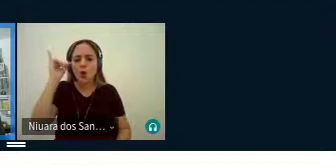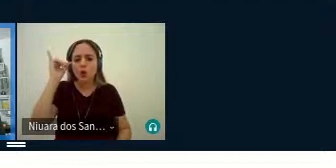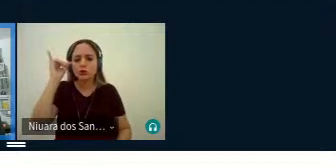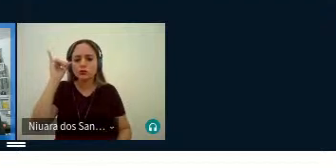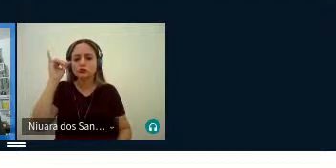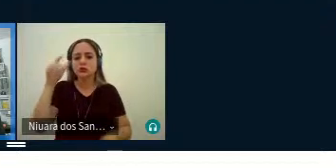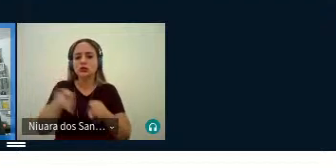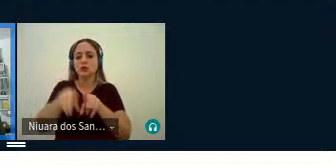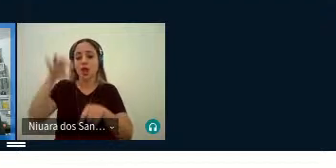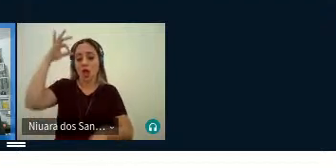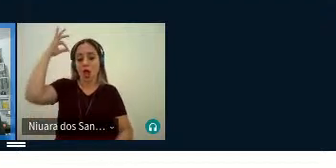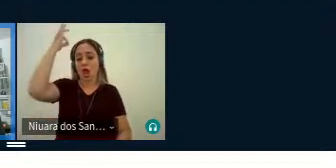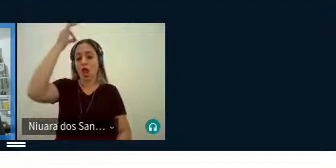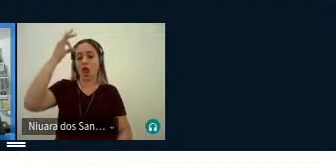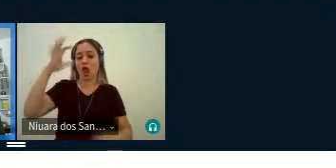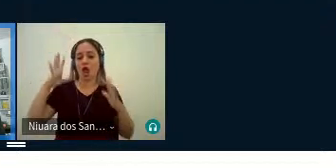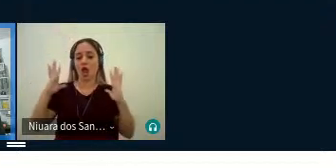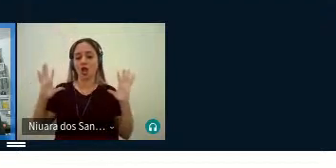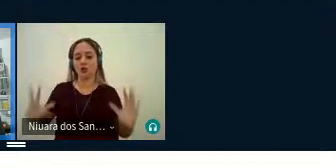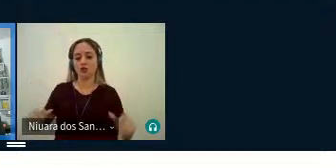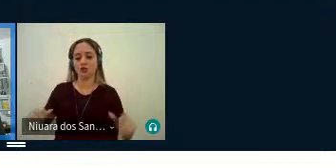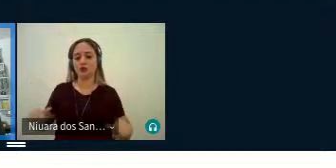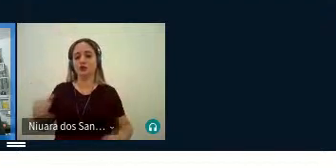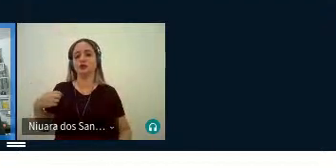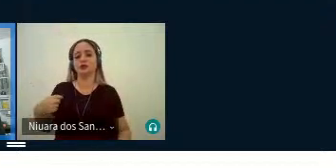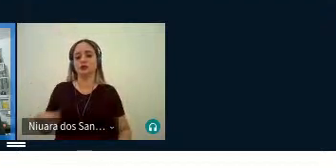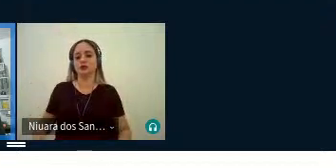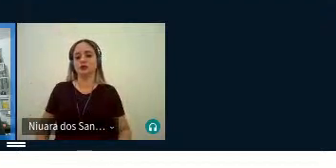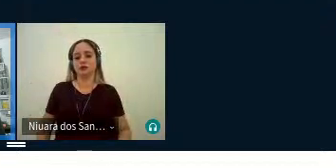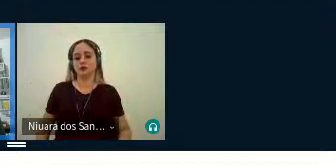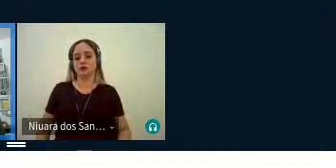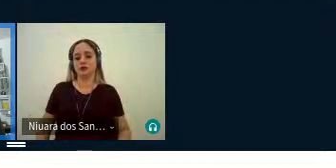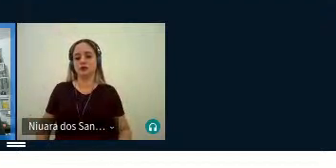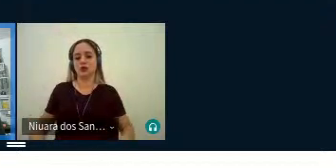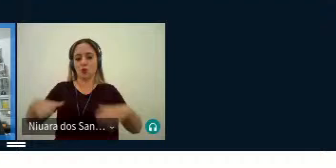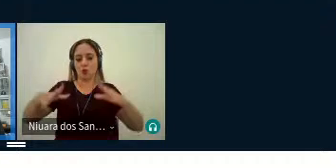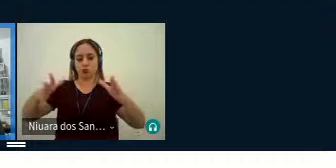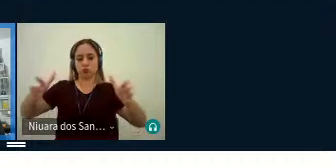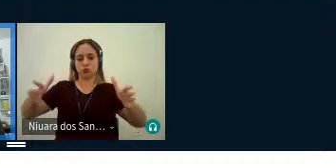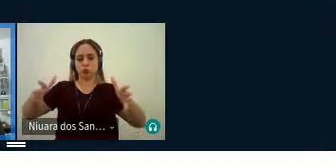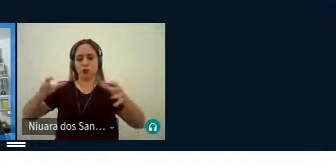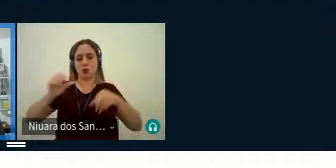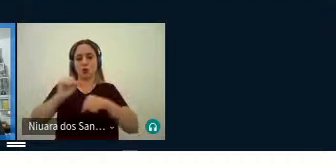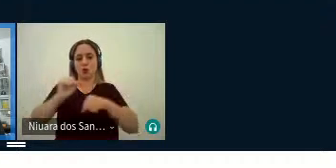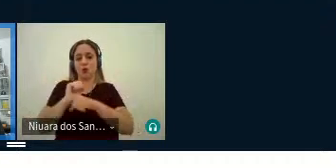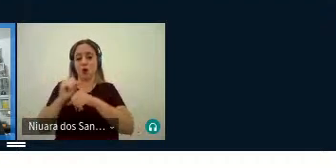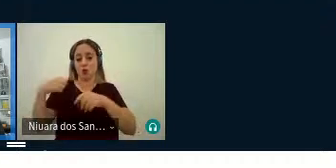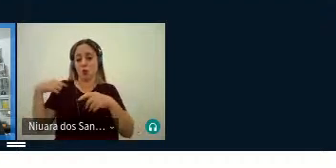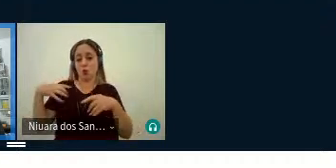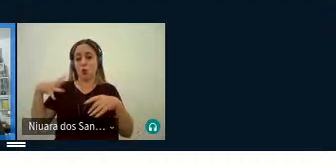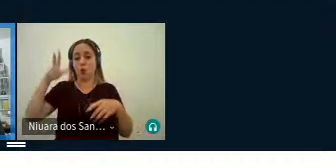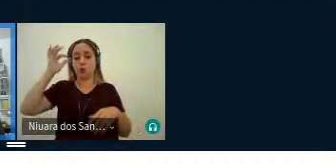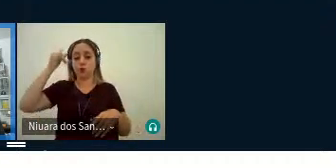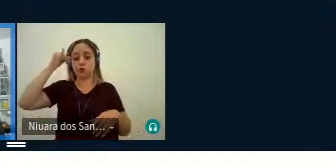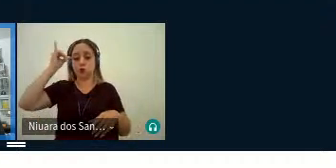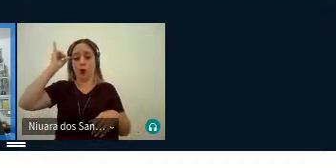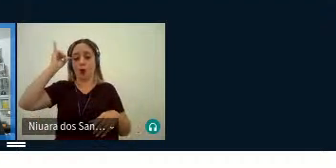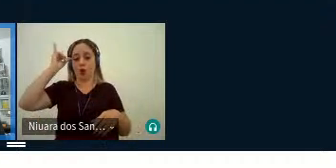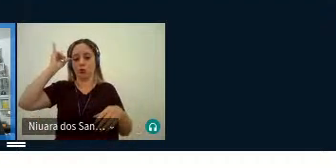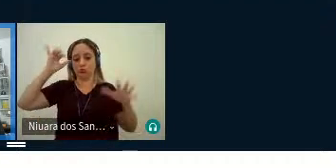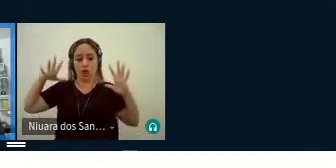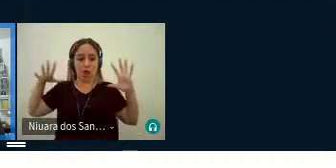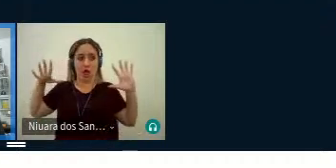e coloca numa carruagem puxada, puxada por bois com grandes asas, grandes asas,